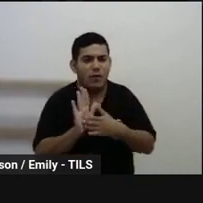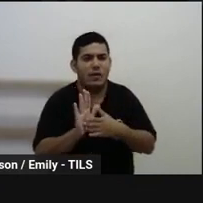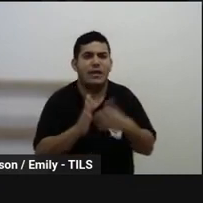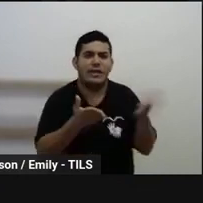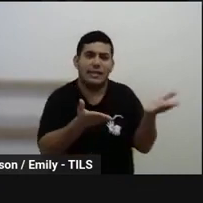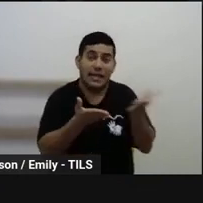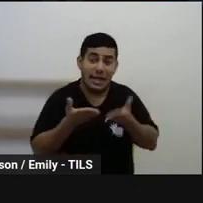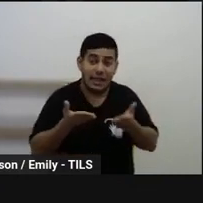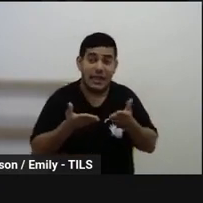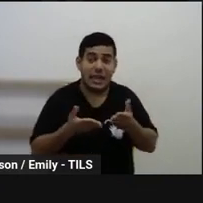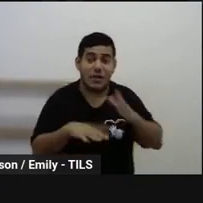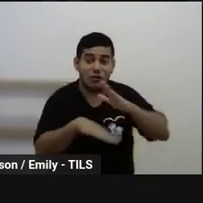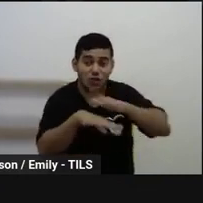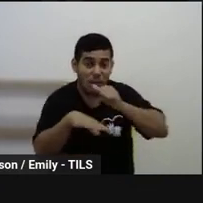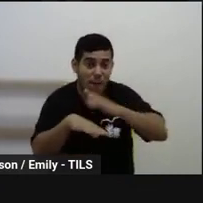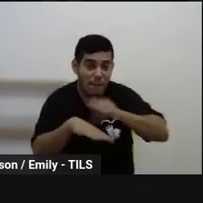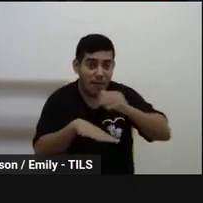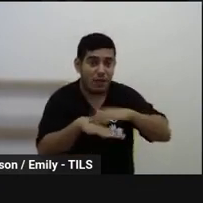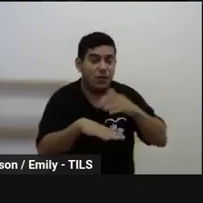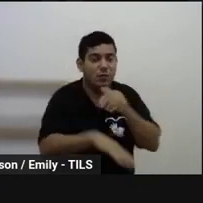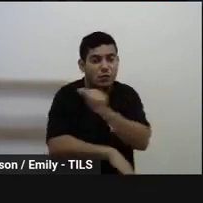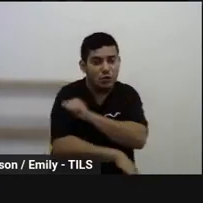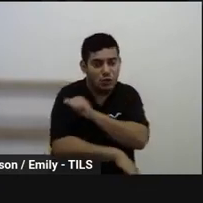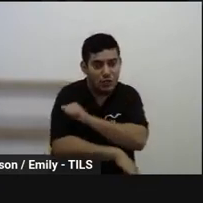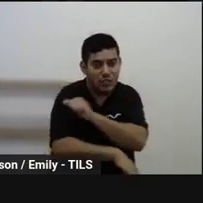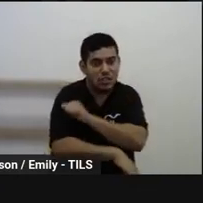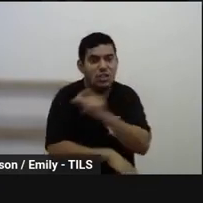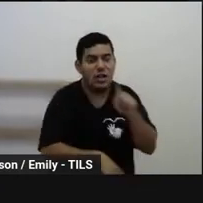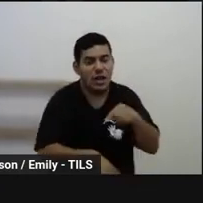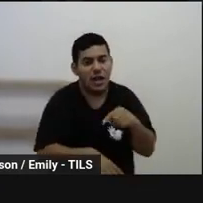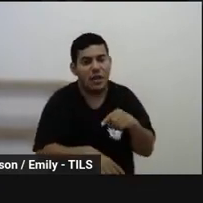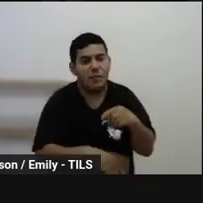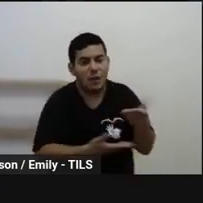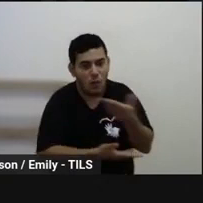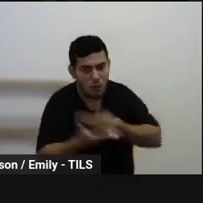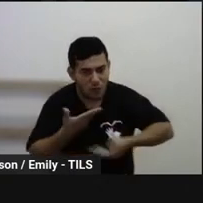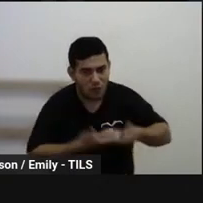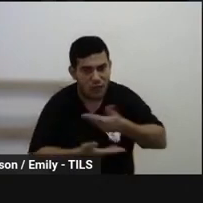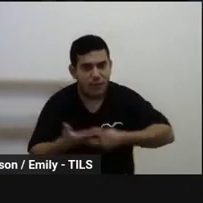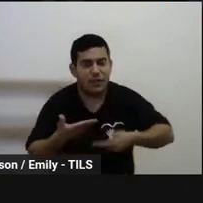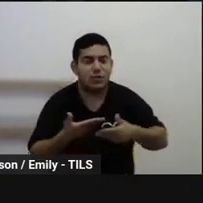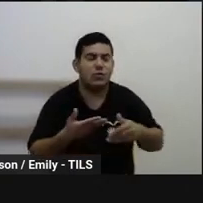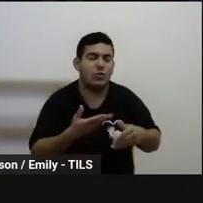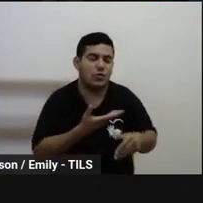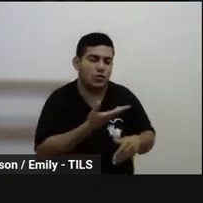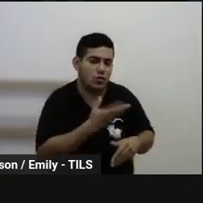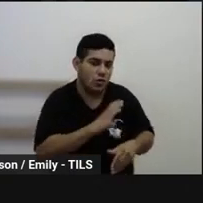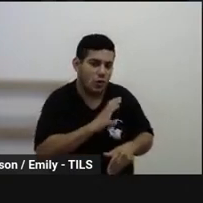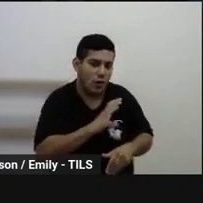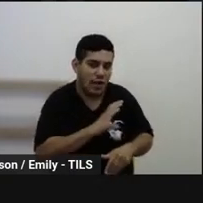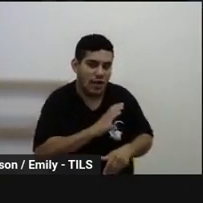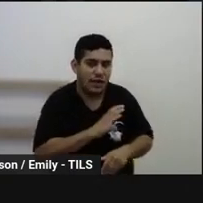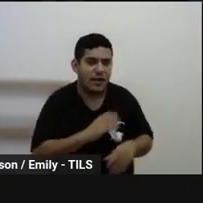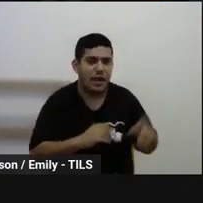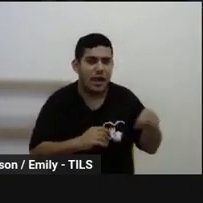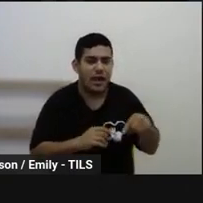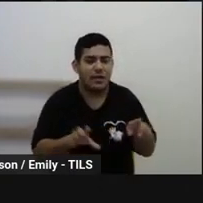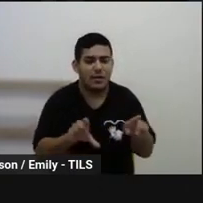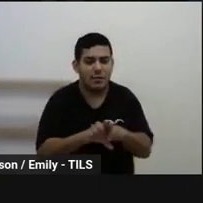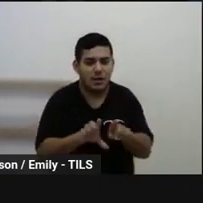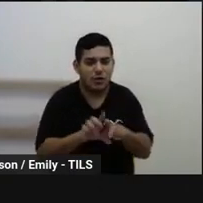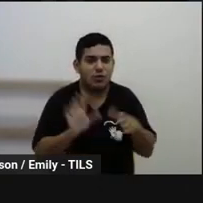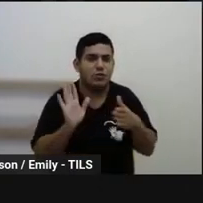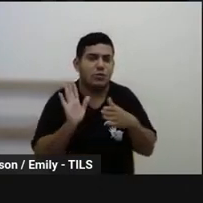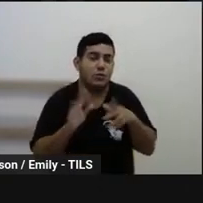chamar, fazer um chamamento a esse estudante para que ele possa também estar compartilhando com os colegas, né? Com os professores ou até